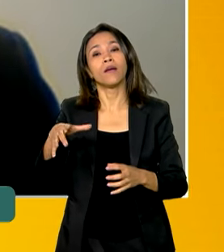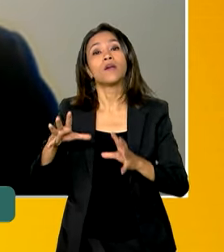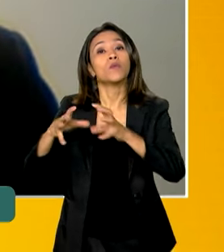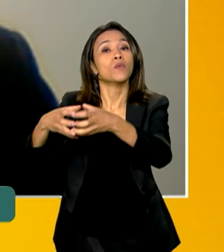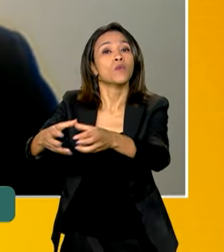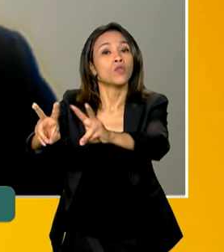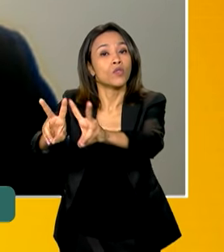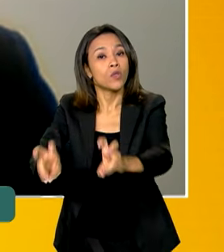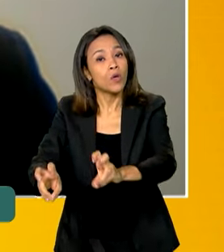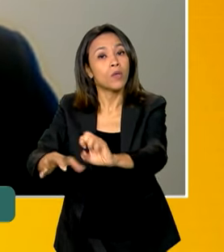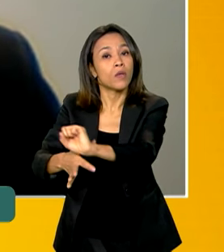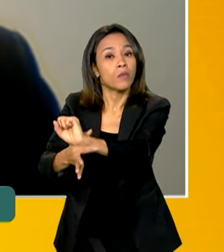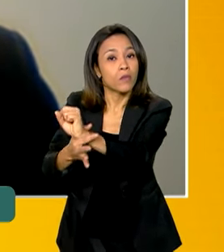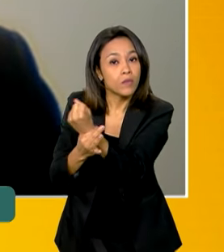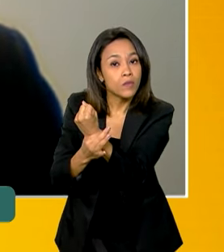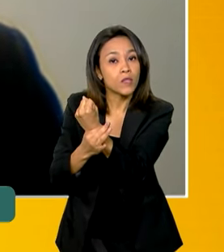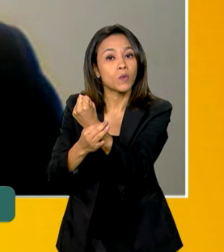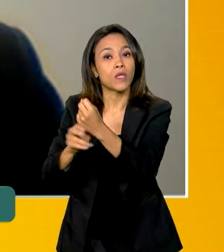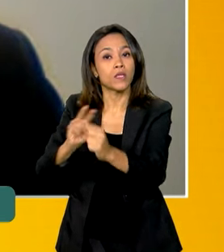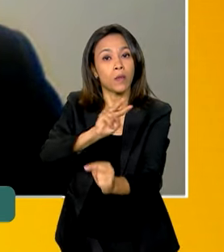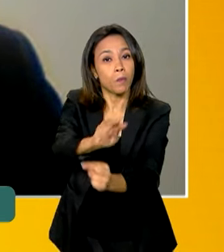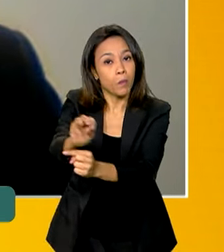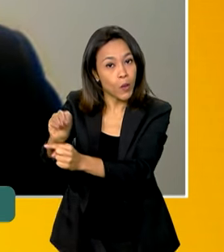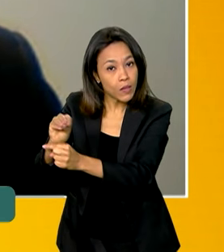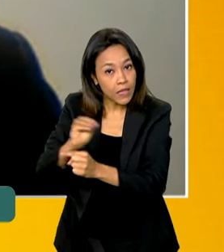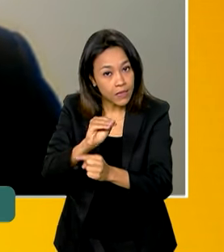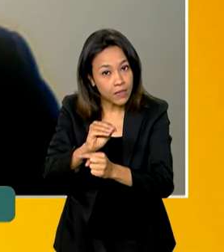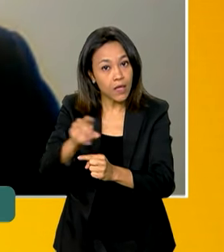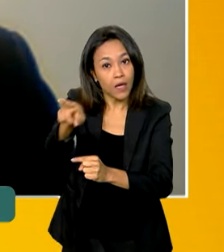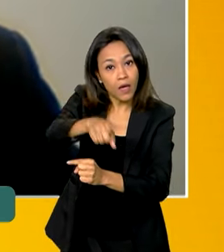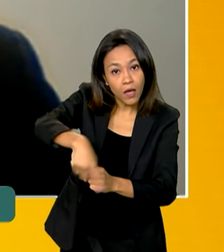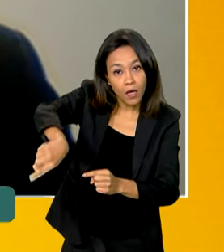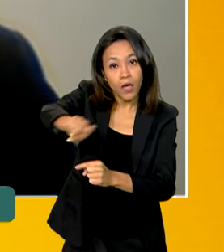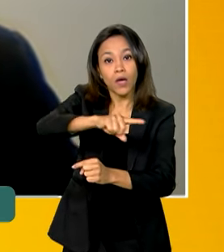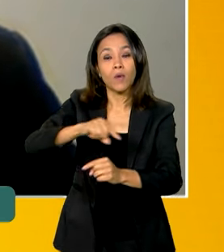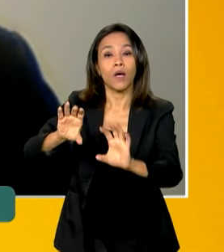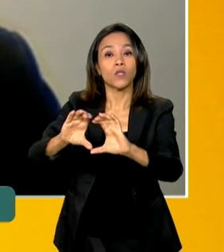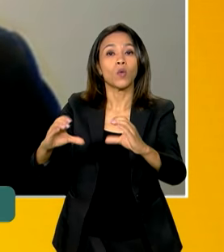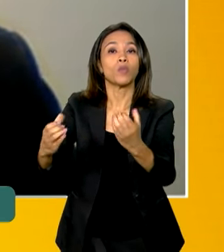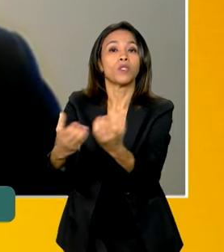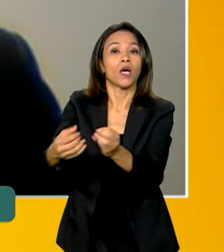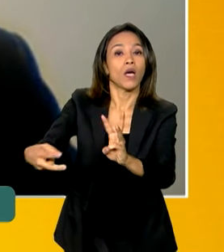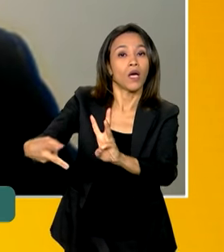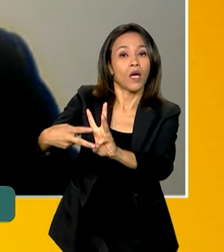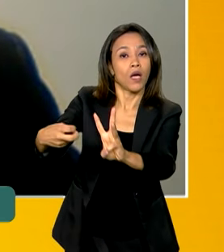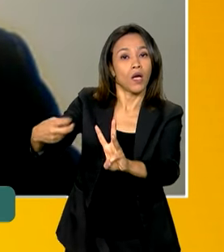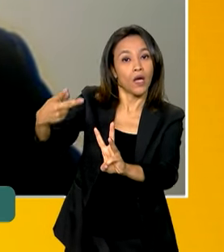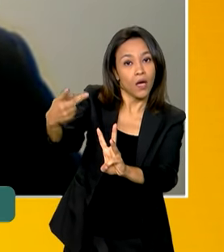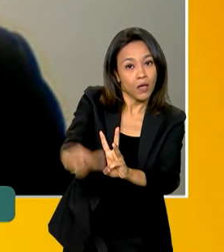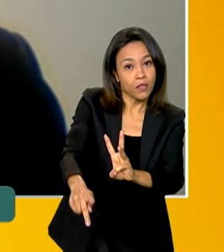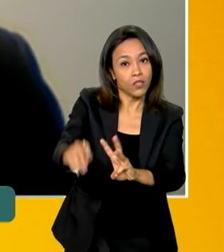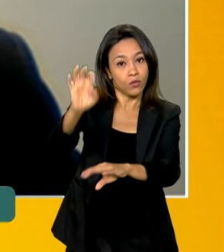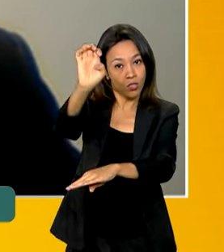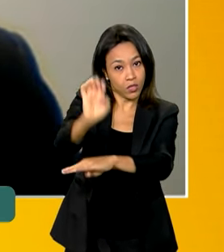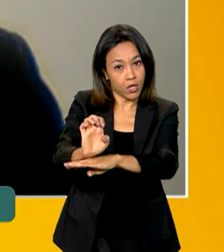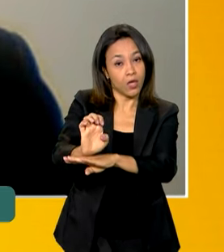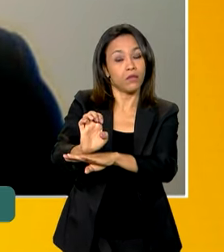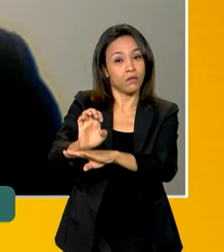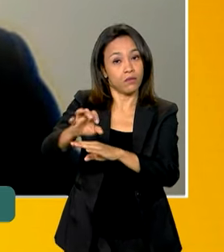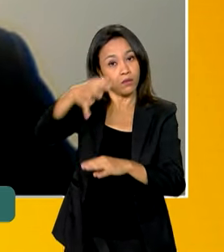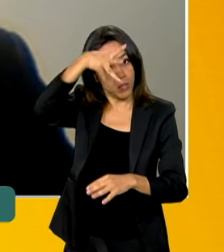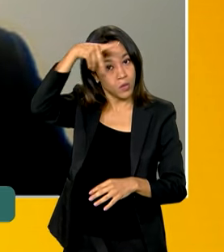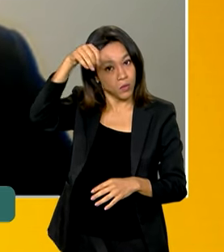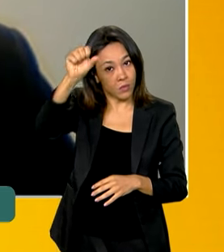segurança e proteção territorial às comunidades indígenas do Guarani e Caiuá, que estão na região do Cune Sul do Mato Grosso do Sul, mas também